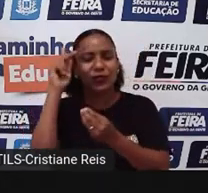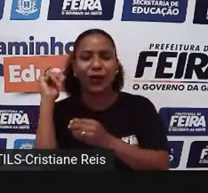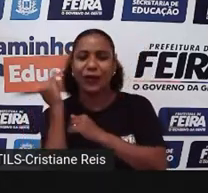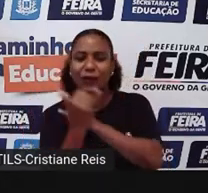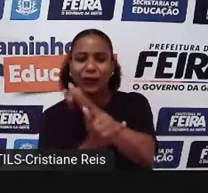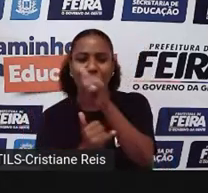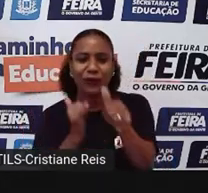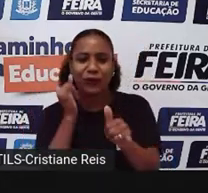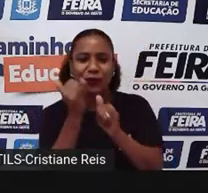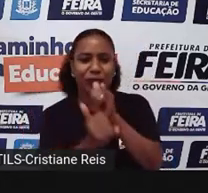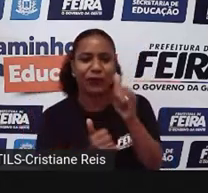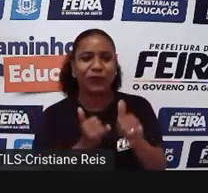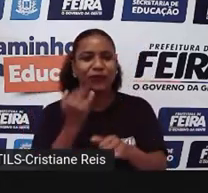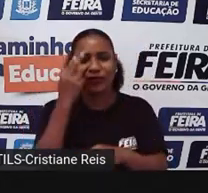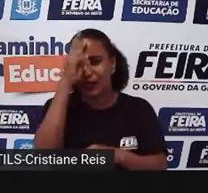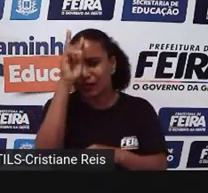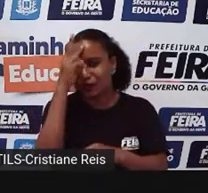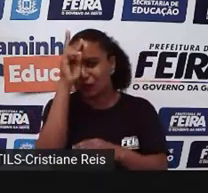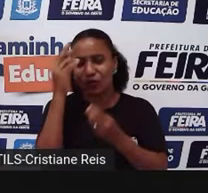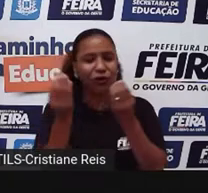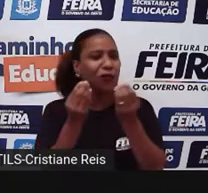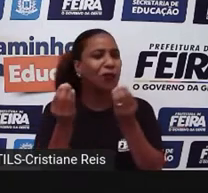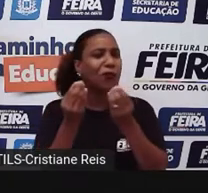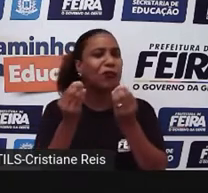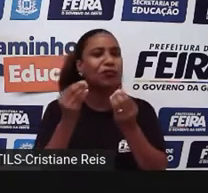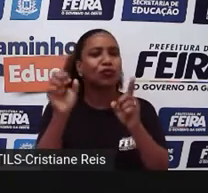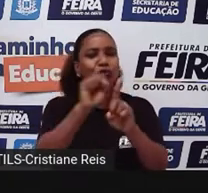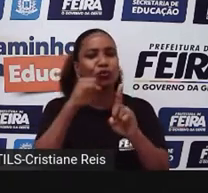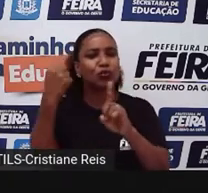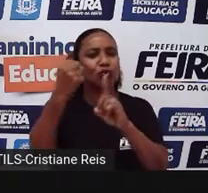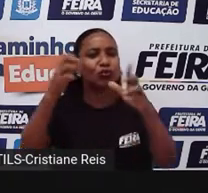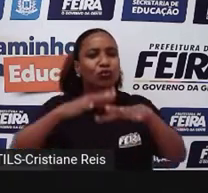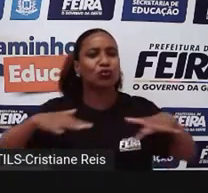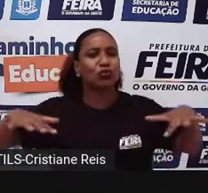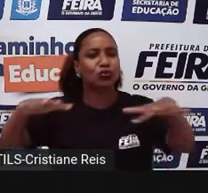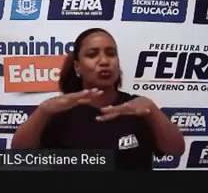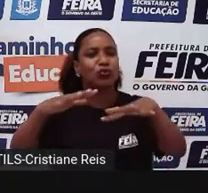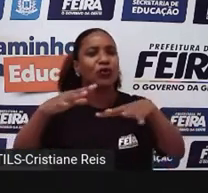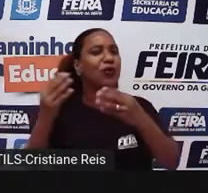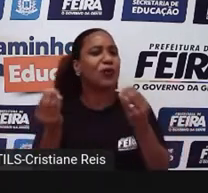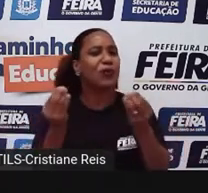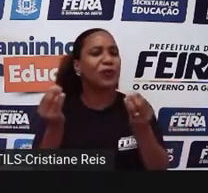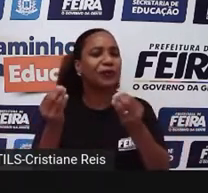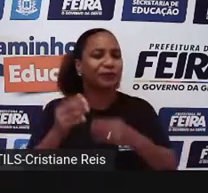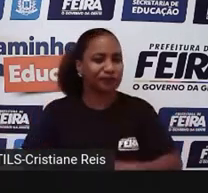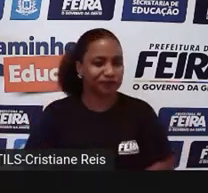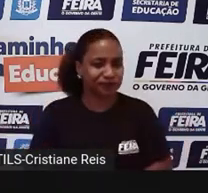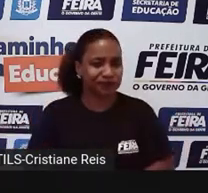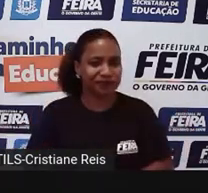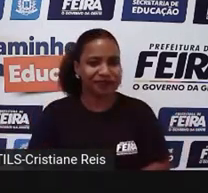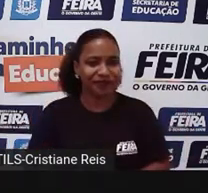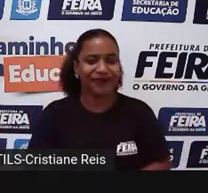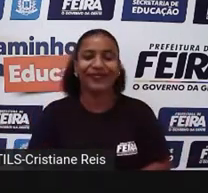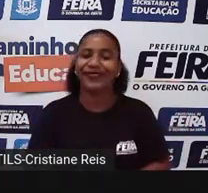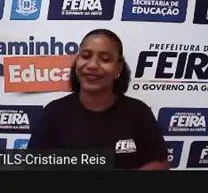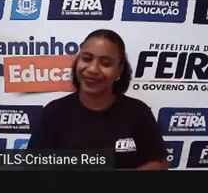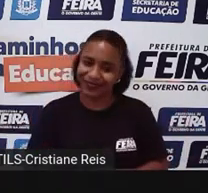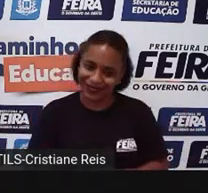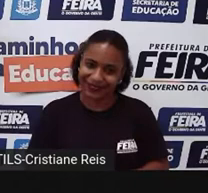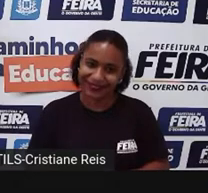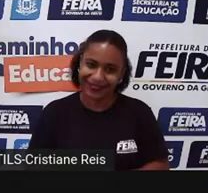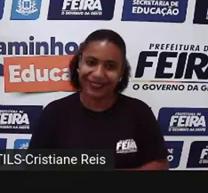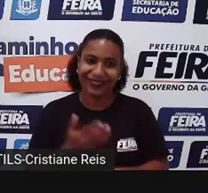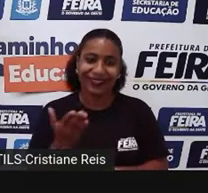transformou, mudou a civilização humana? Bem, eu costumo dizer, Felipe,